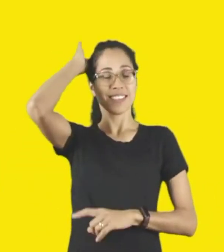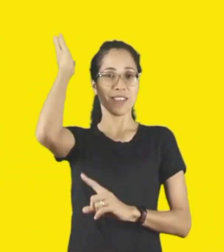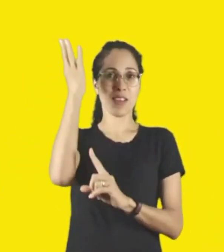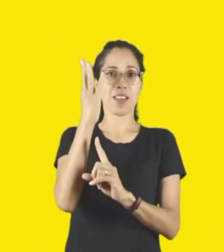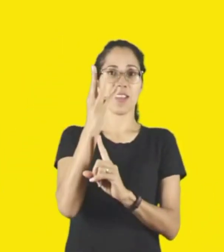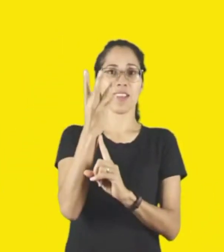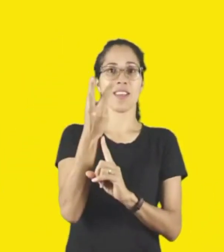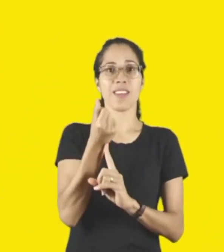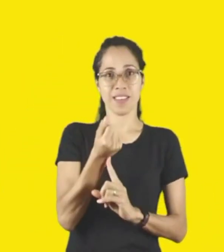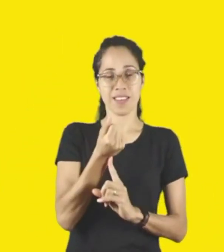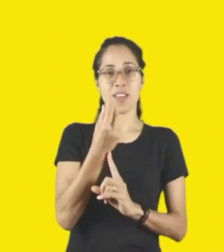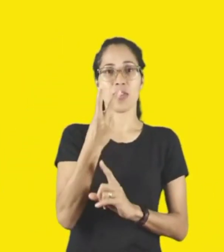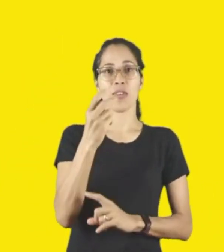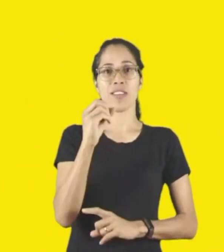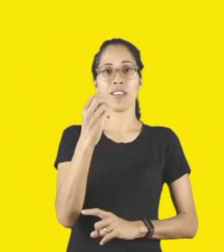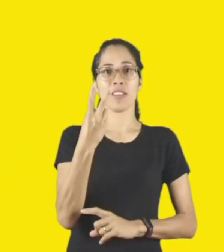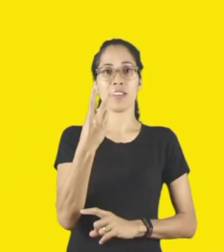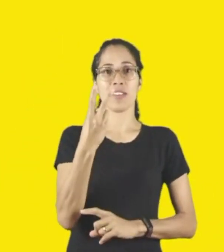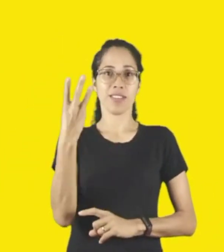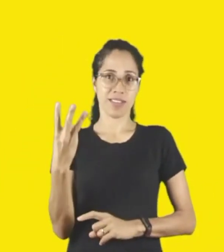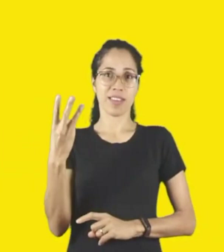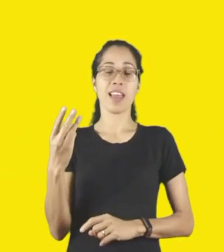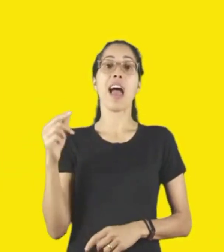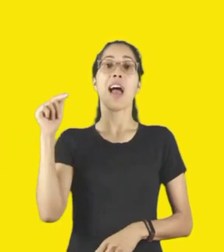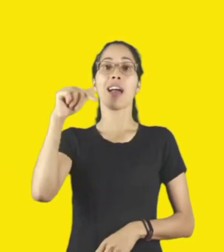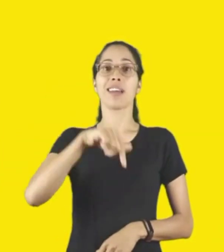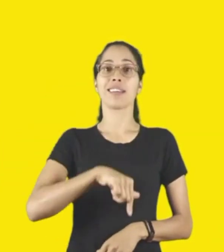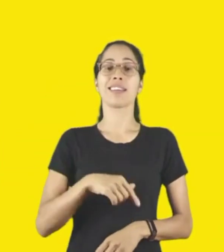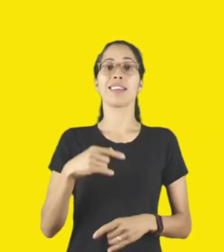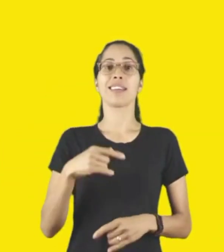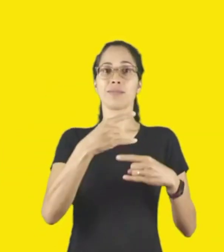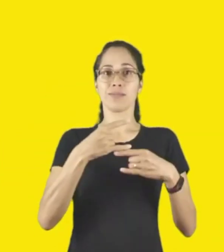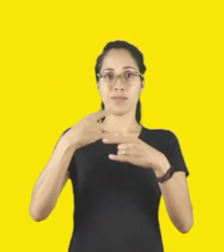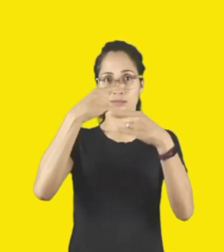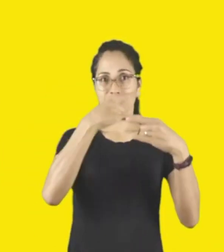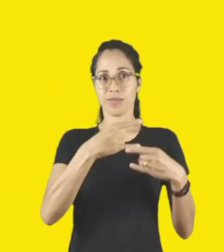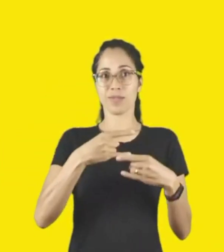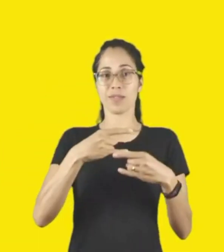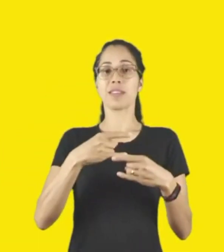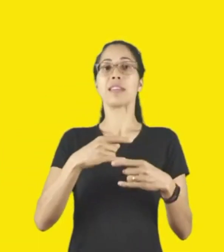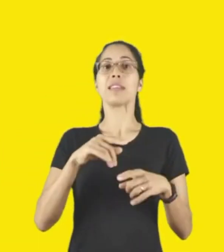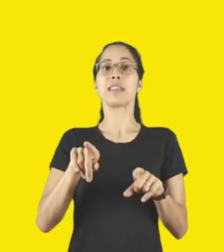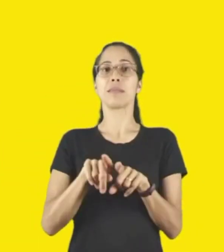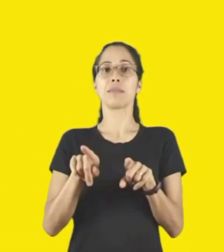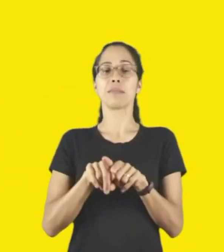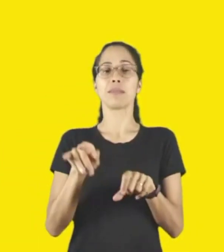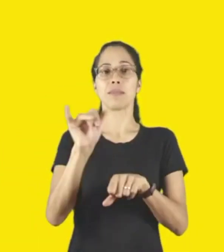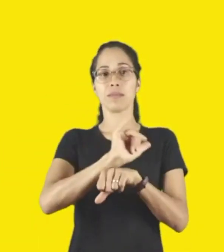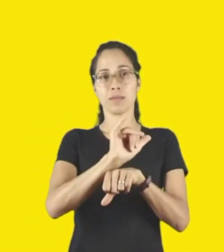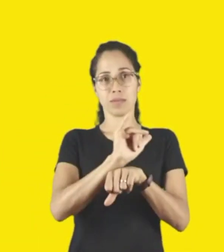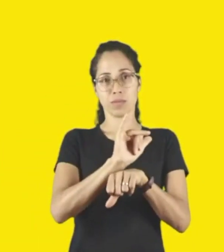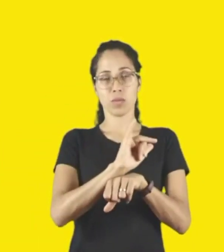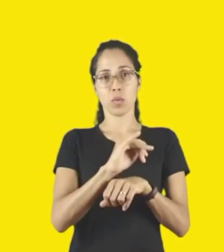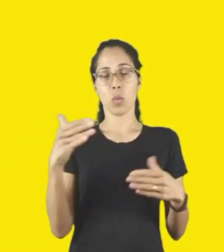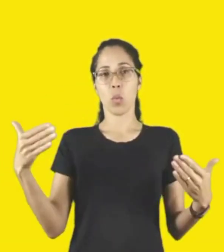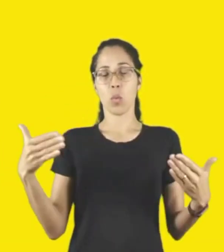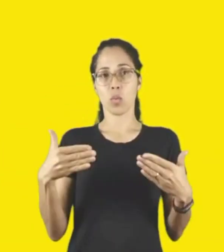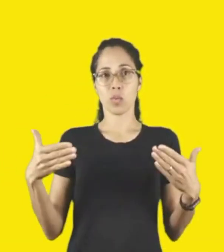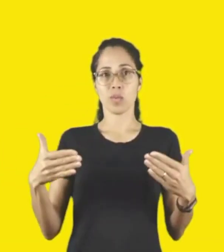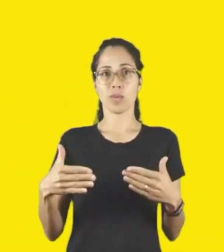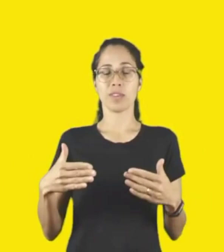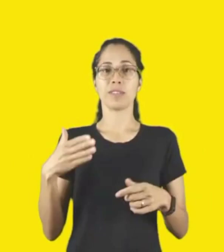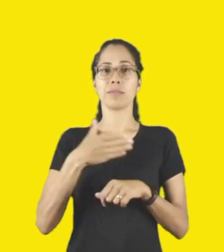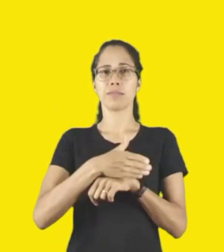Língua Zoom, esta transmissão também ocorre ao vivo pelo canal do SESC São Paulo no YouTube. Hoje teremos a participação da